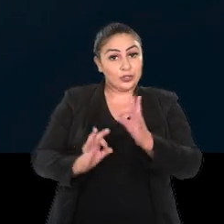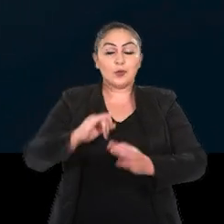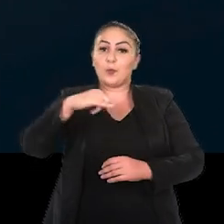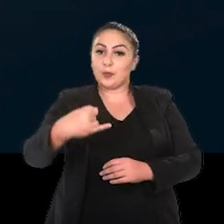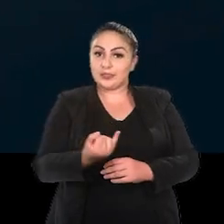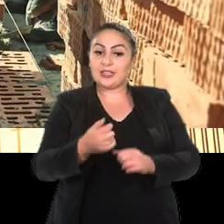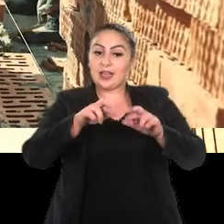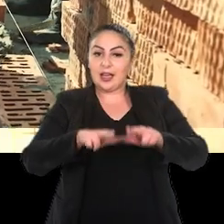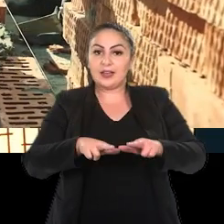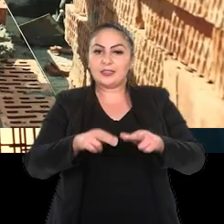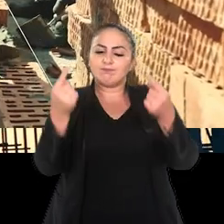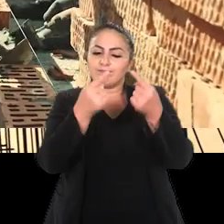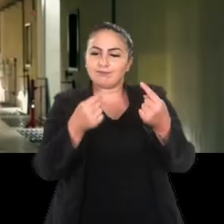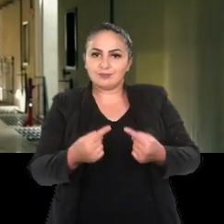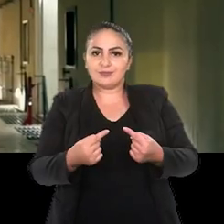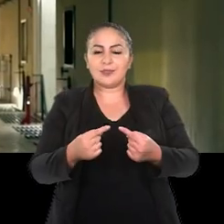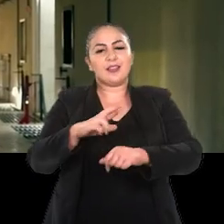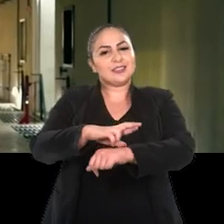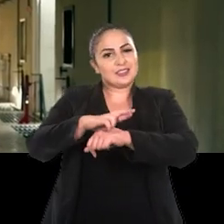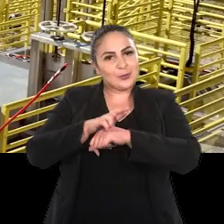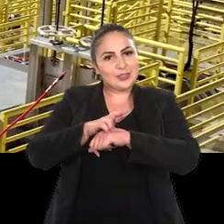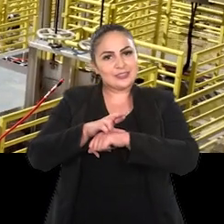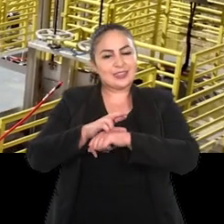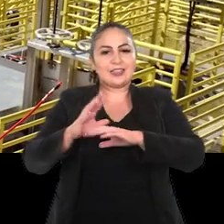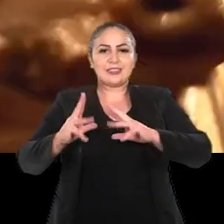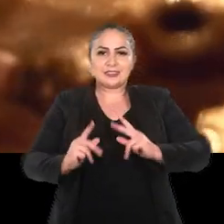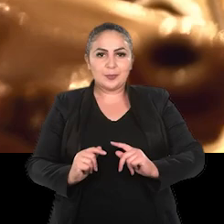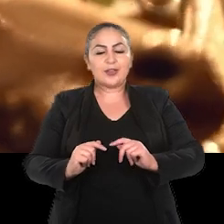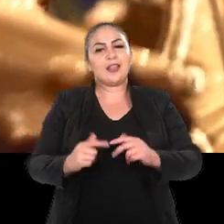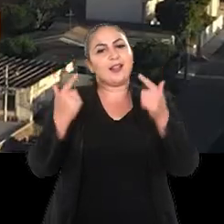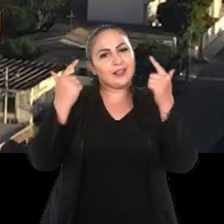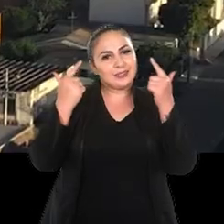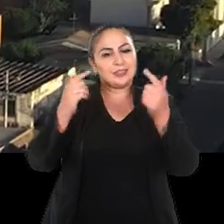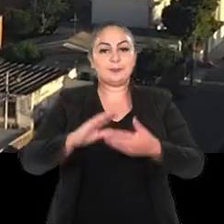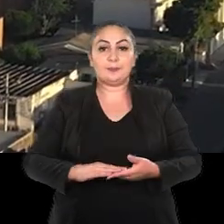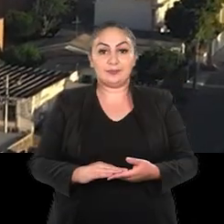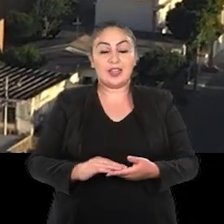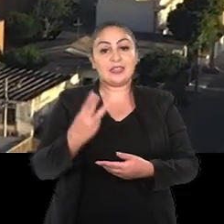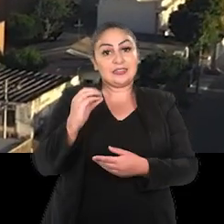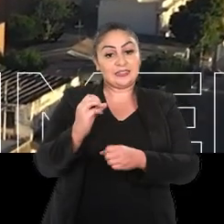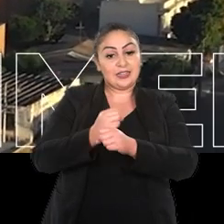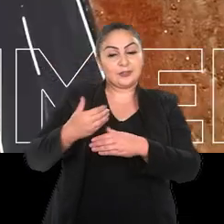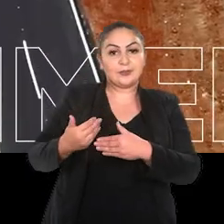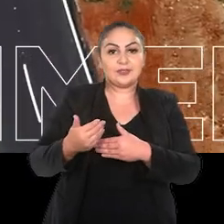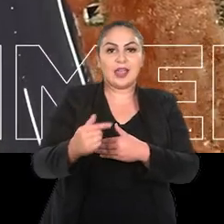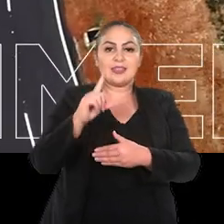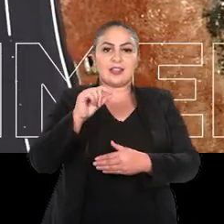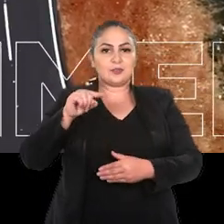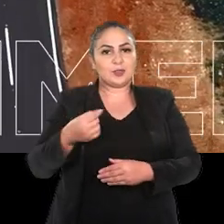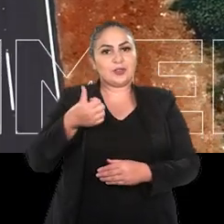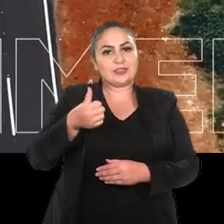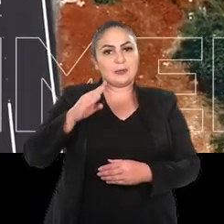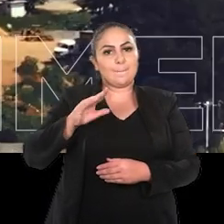oportunidades em áreas como infraestrutura, segurança, saneamento e lazer. Nos próximos 30 anos, 10